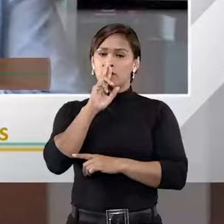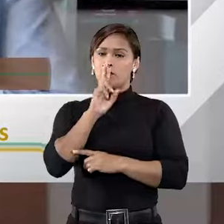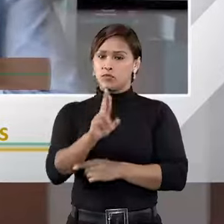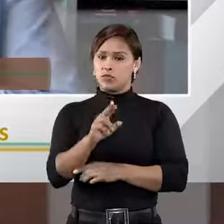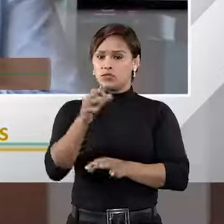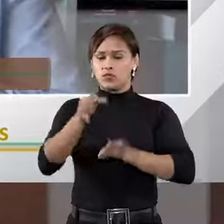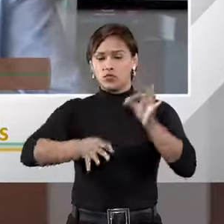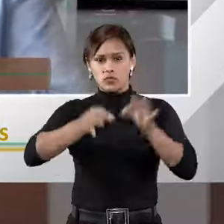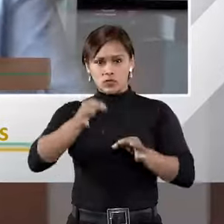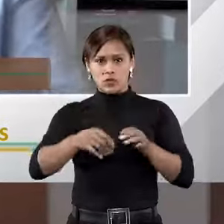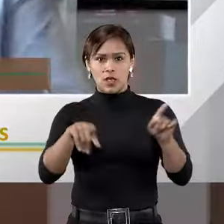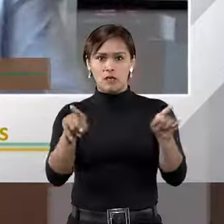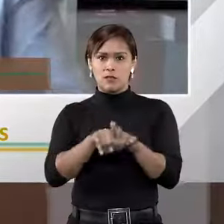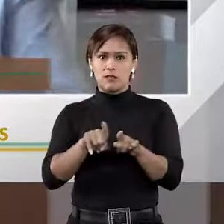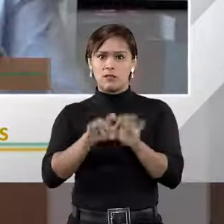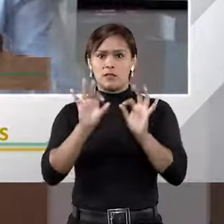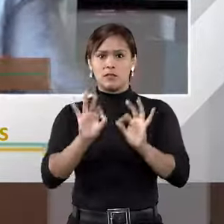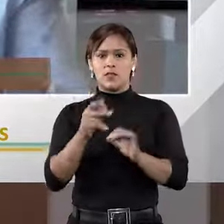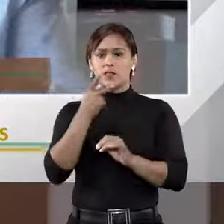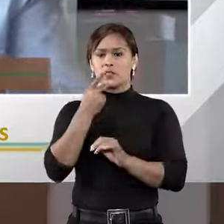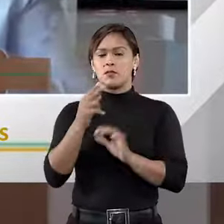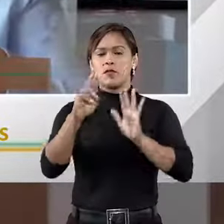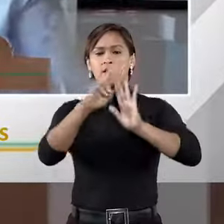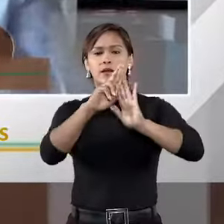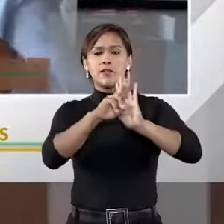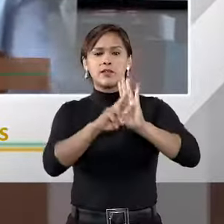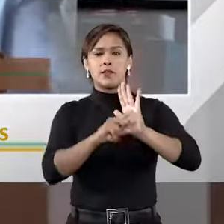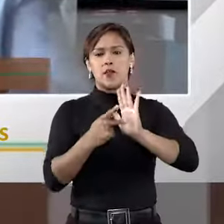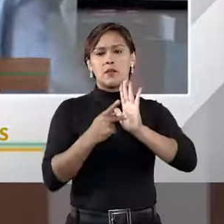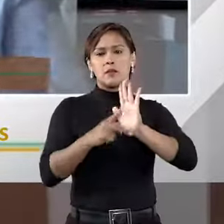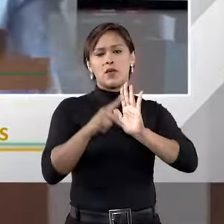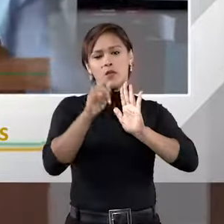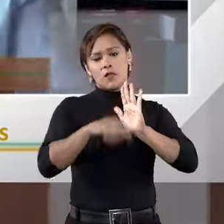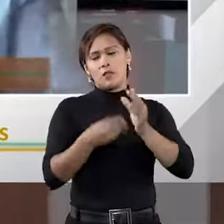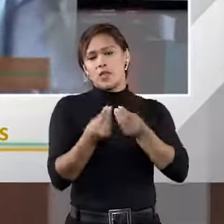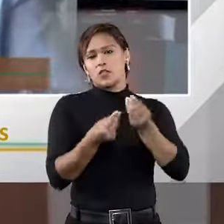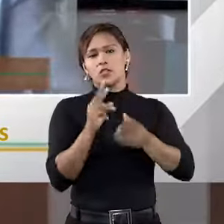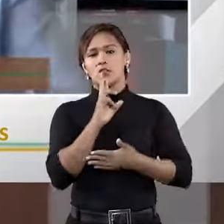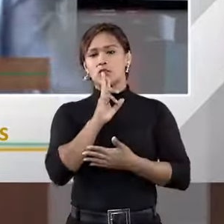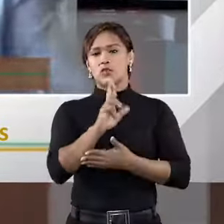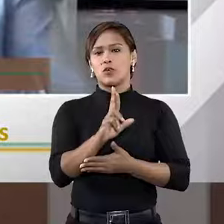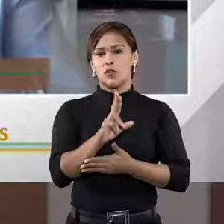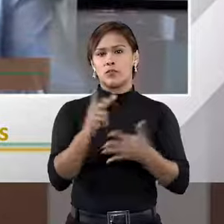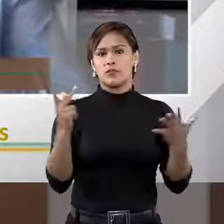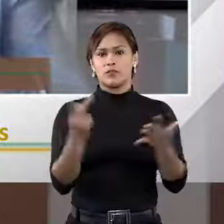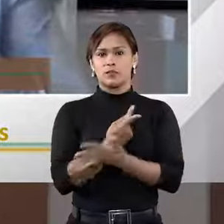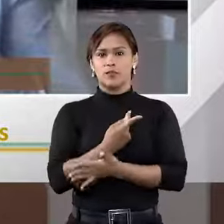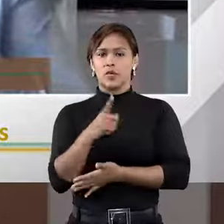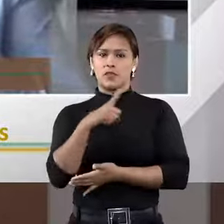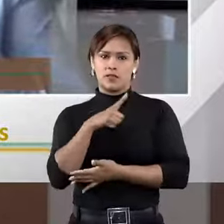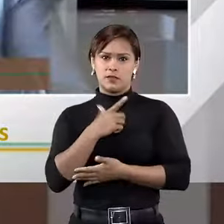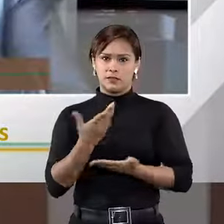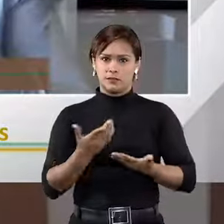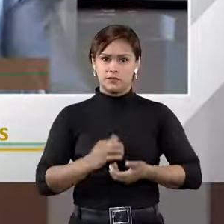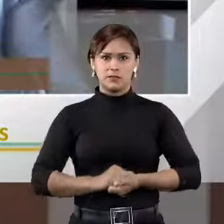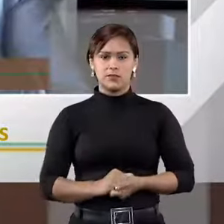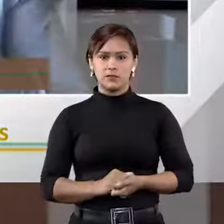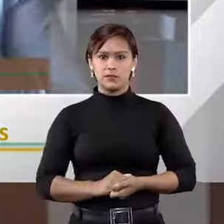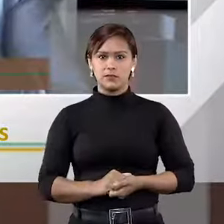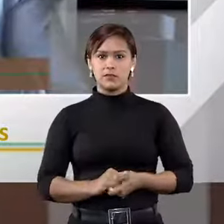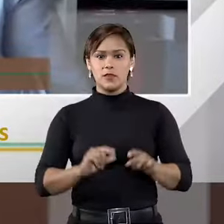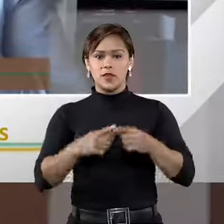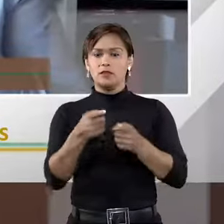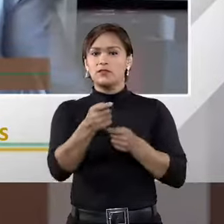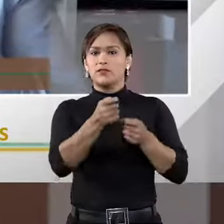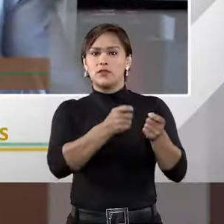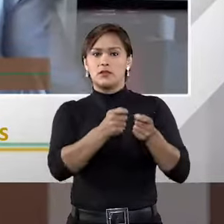não só quem vai julgar, mas também as regras de como se dará esse julgamento. Tanto a